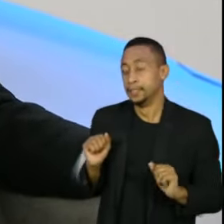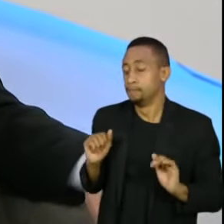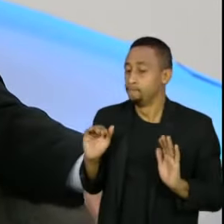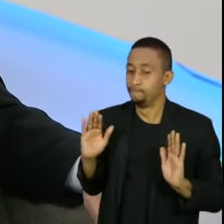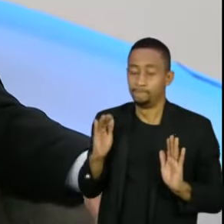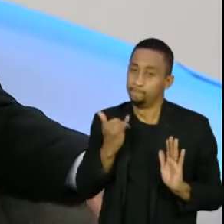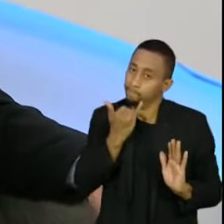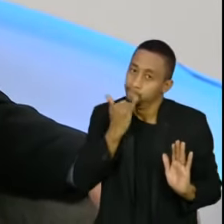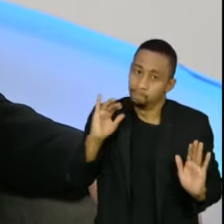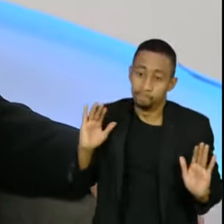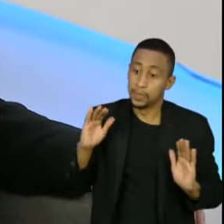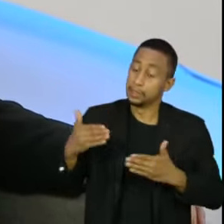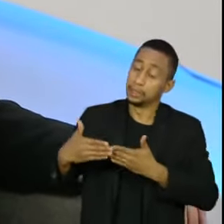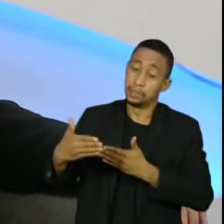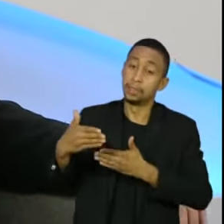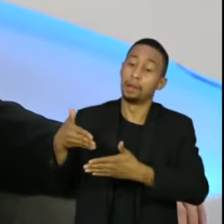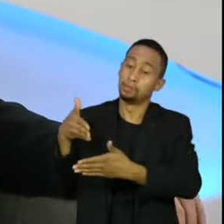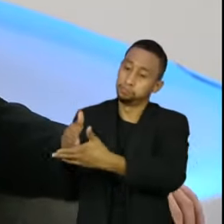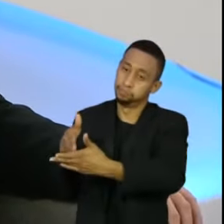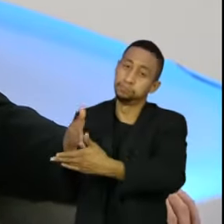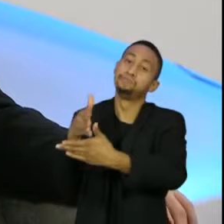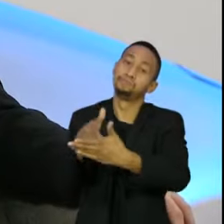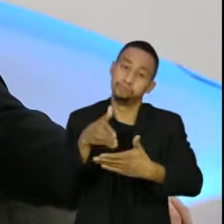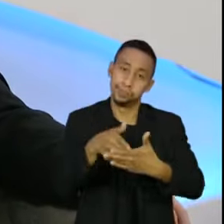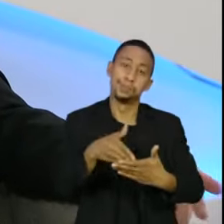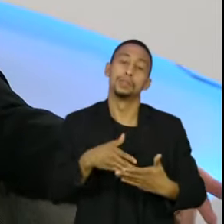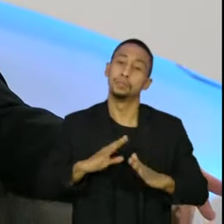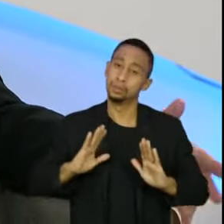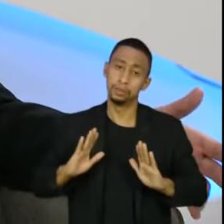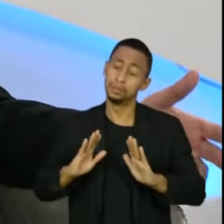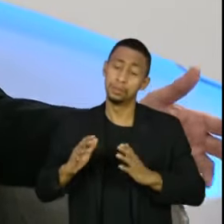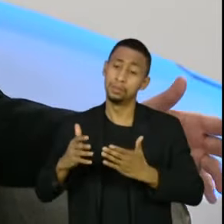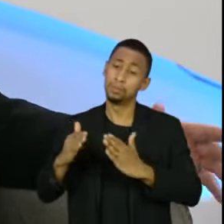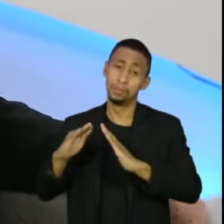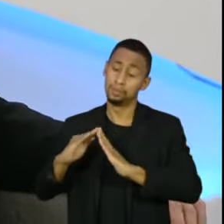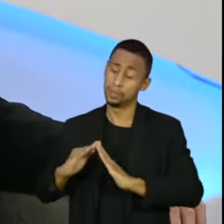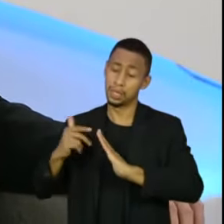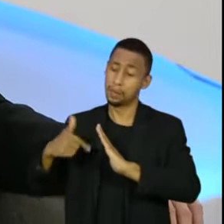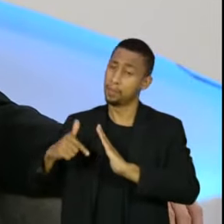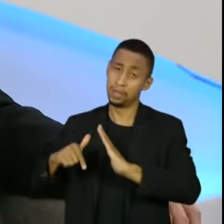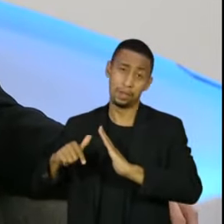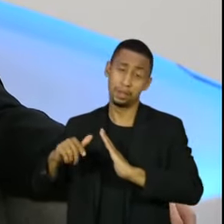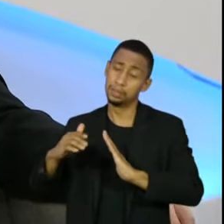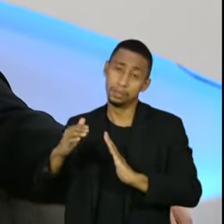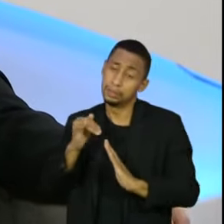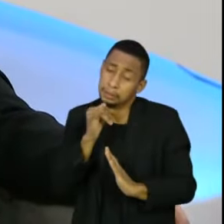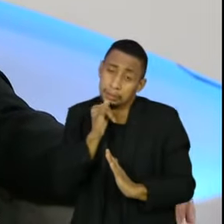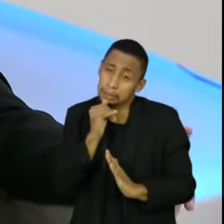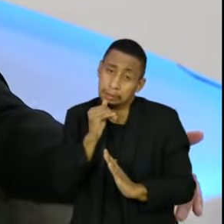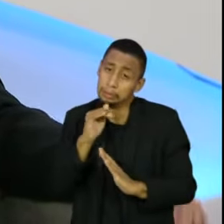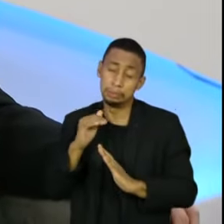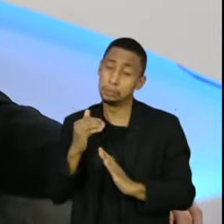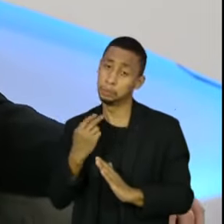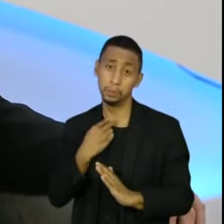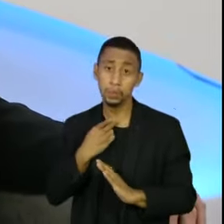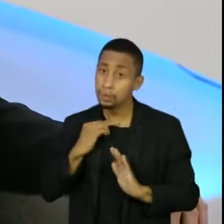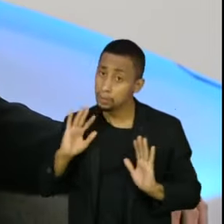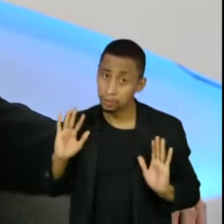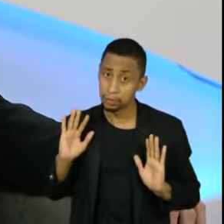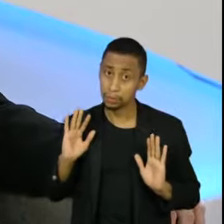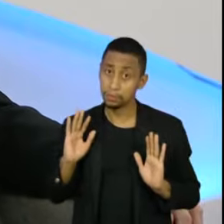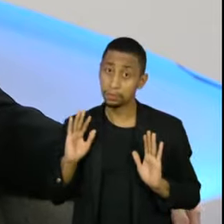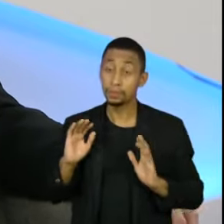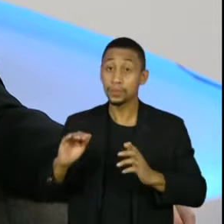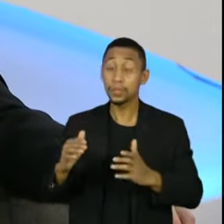uma realidade de empecilho mesmo para o funcionamento. Digo a vocês algo que a gente tem que vangloriar enquanto brasileiros, que o único parlamento do